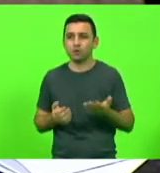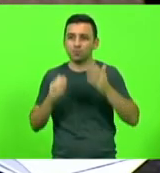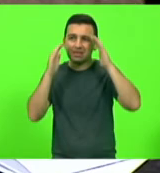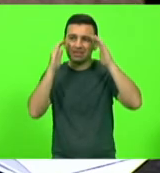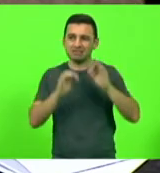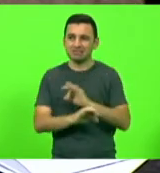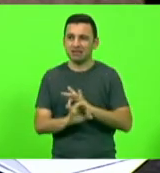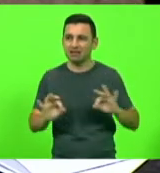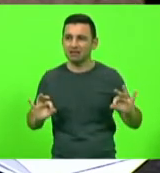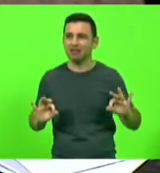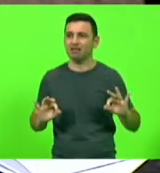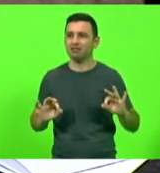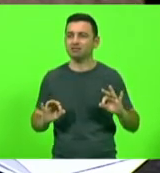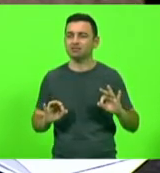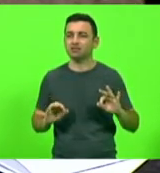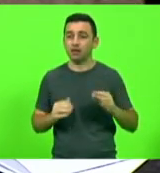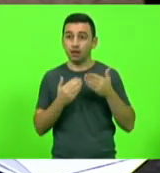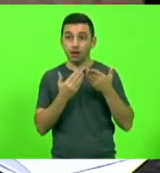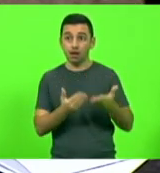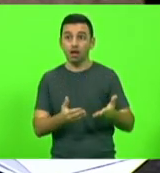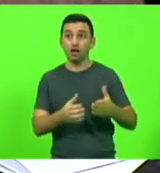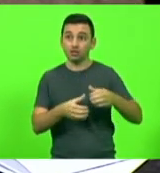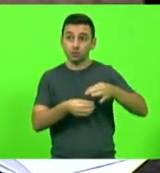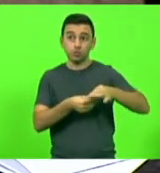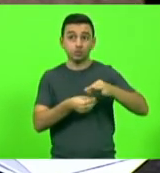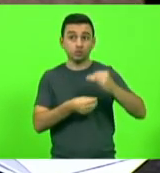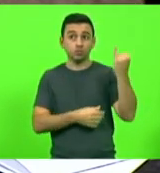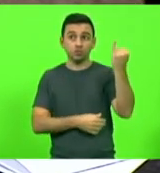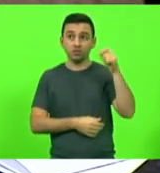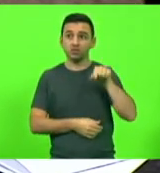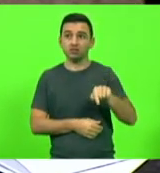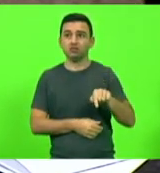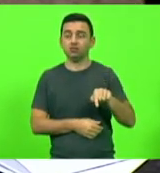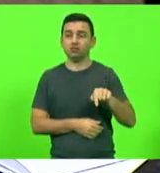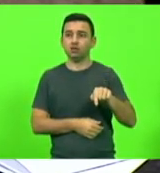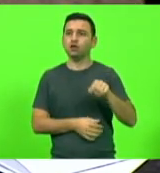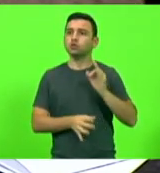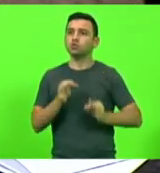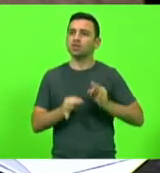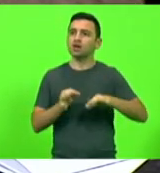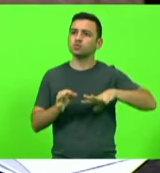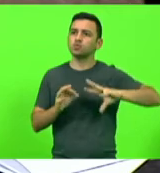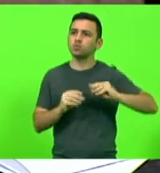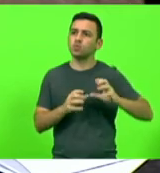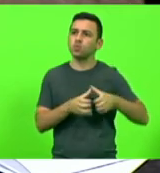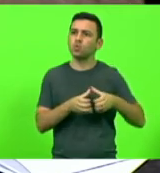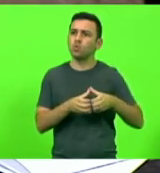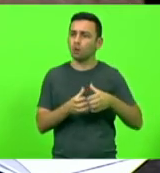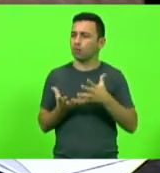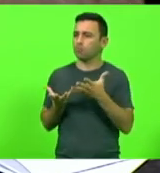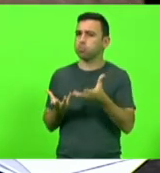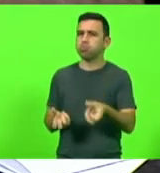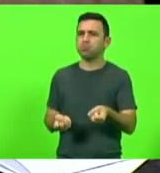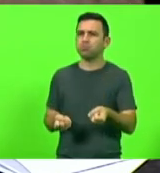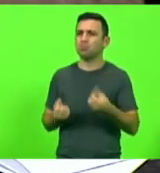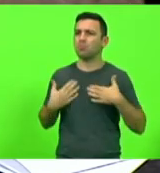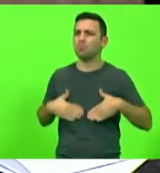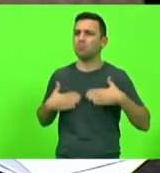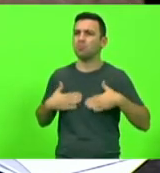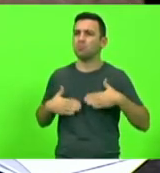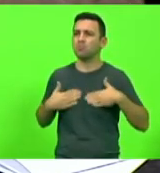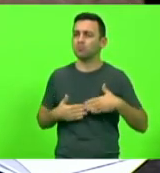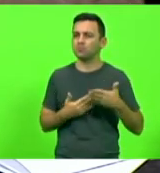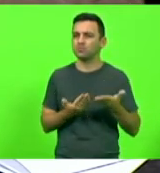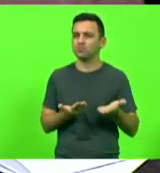judiciário, com uma instituição. E me surpreende muito o judiciário aceitar isso com tranquilidade, de